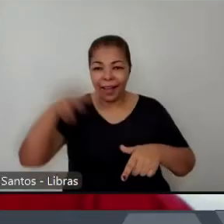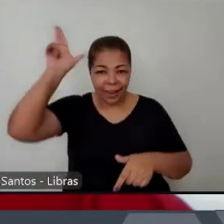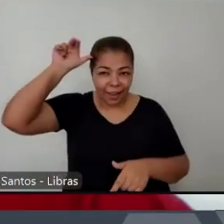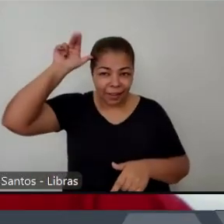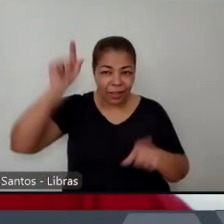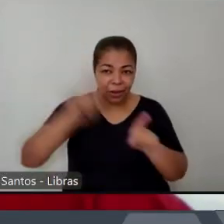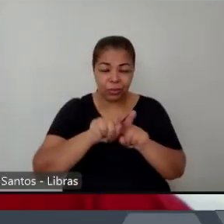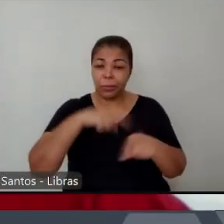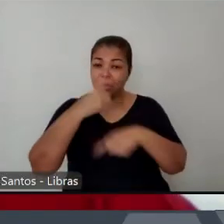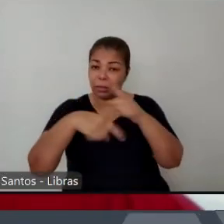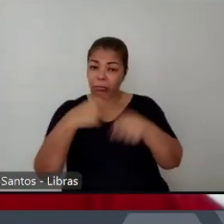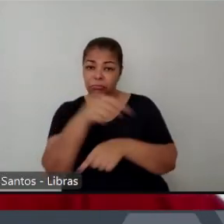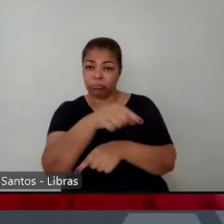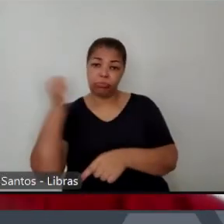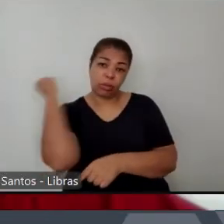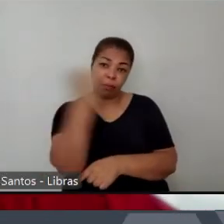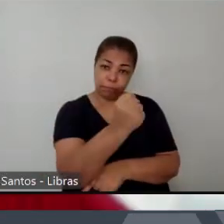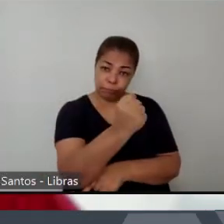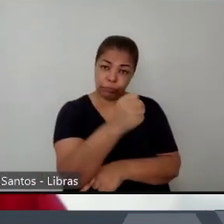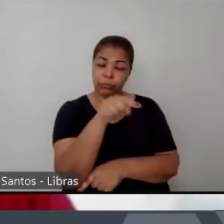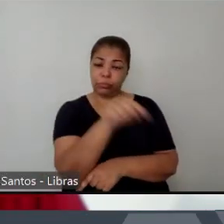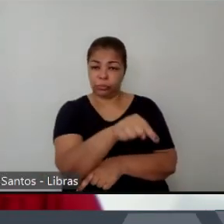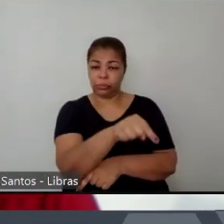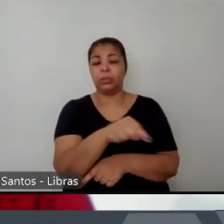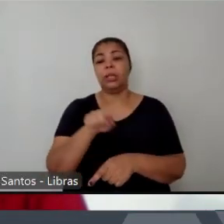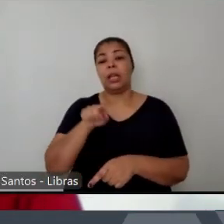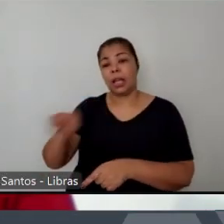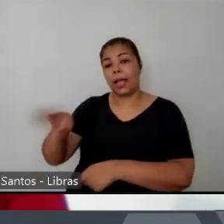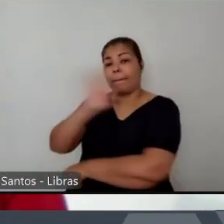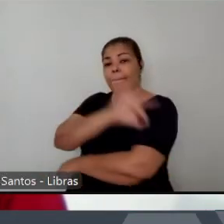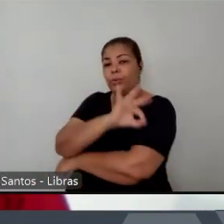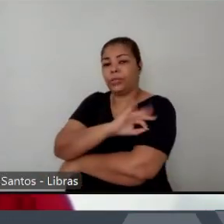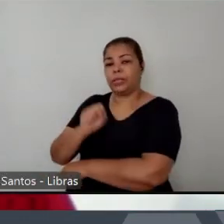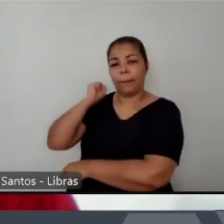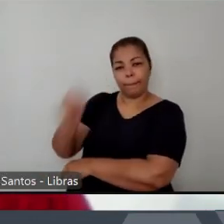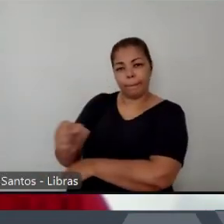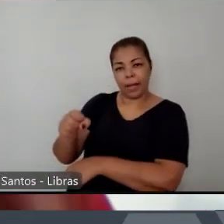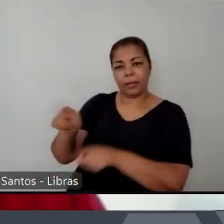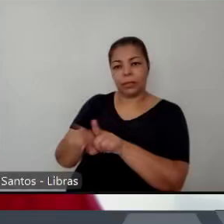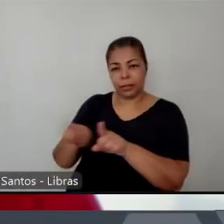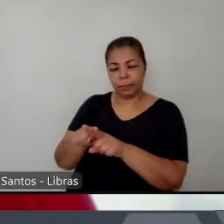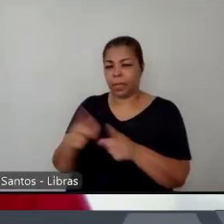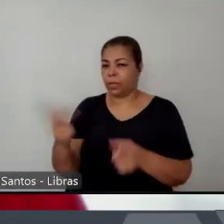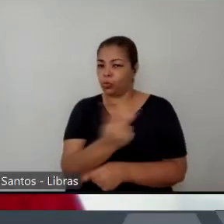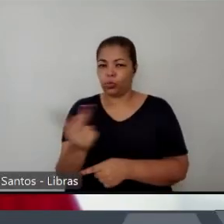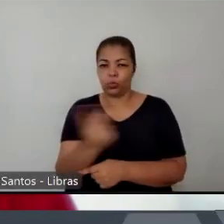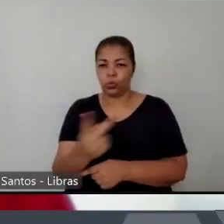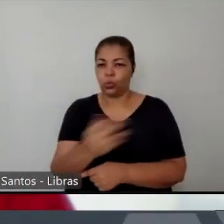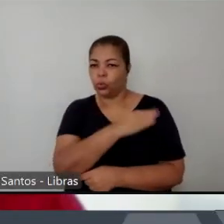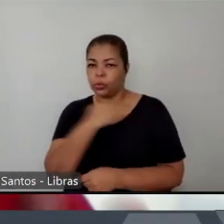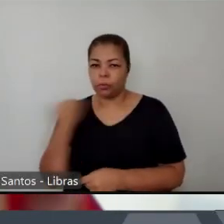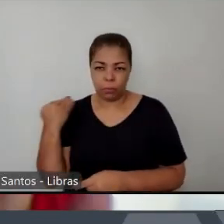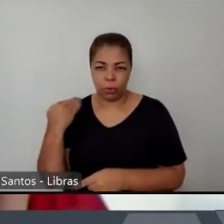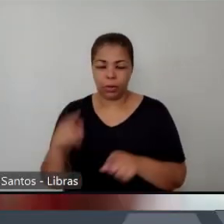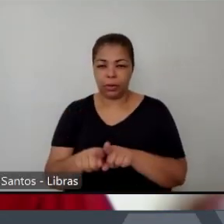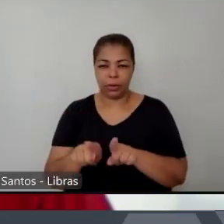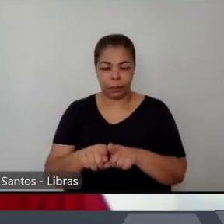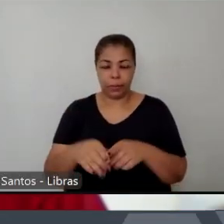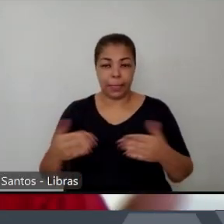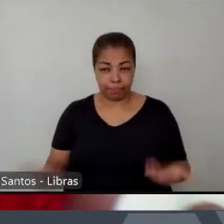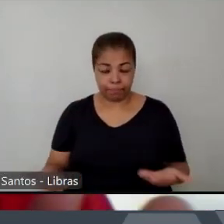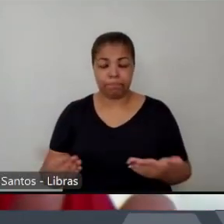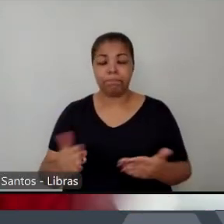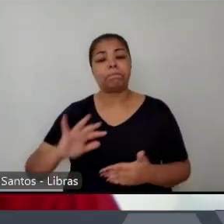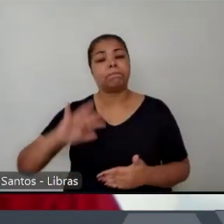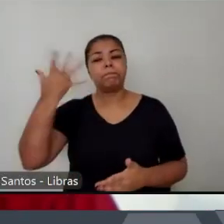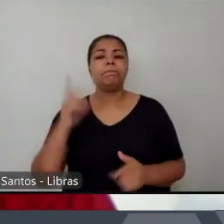partir da morte do cara de cavalo e da morte do Milton Lecoque, se vingam, matam o cara de cavalo, formam a Scudery Lecoque, que vai ser a